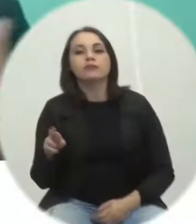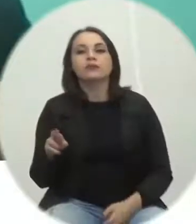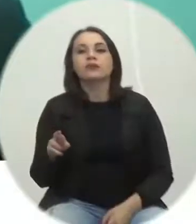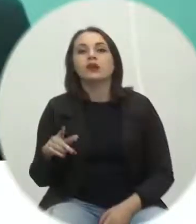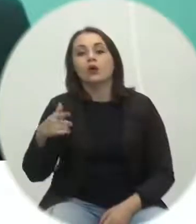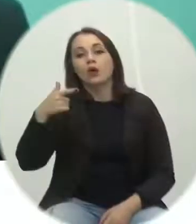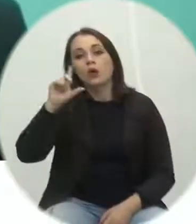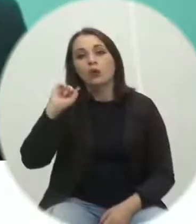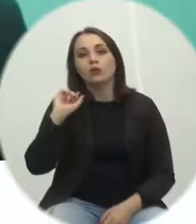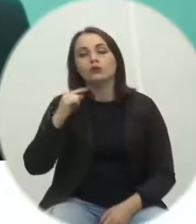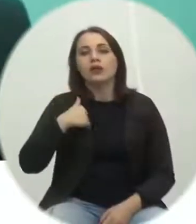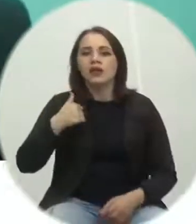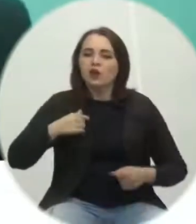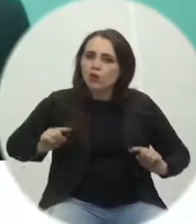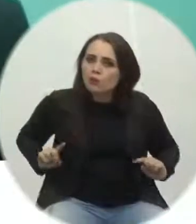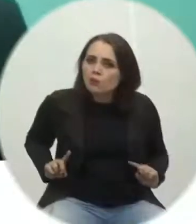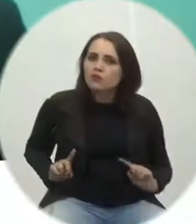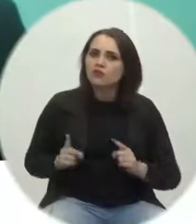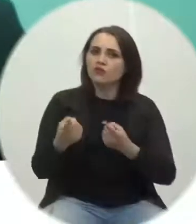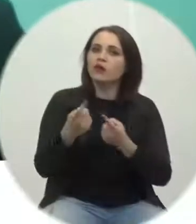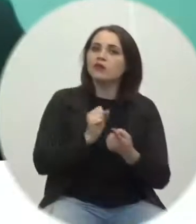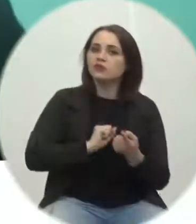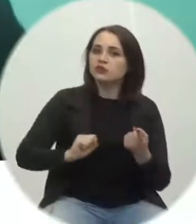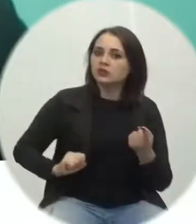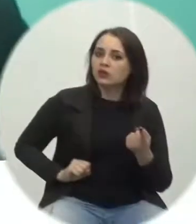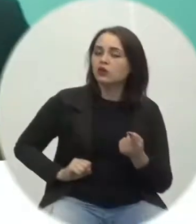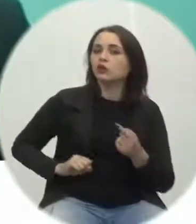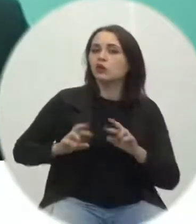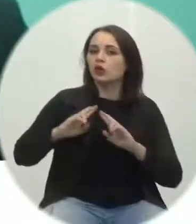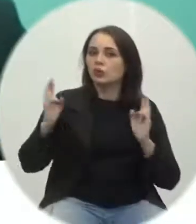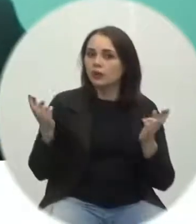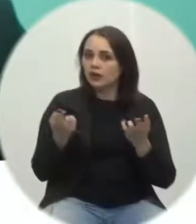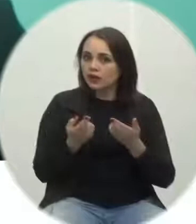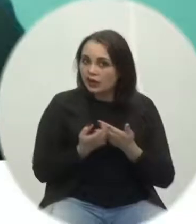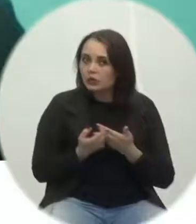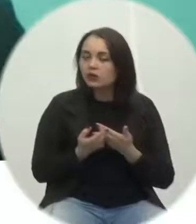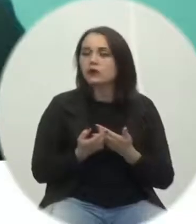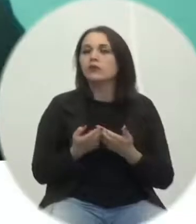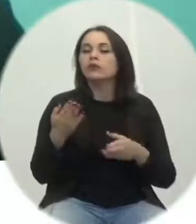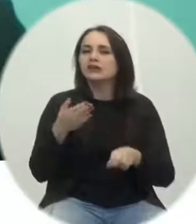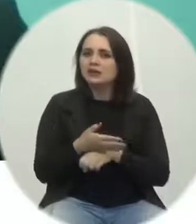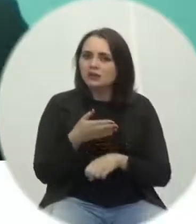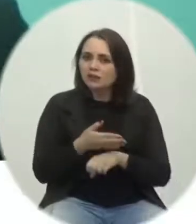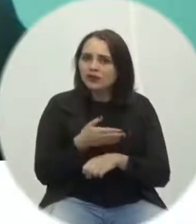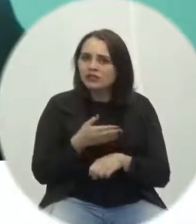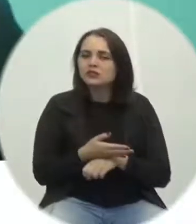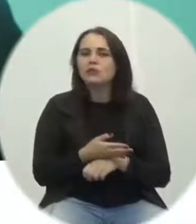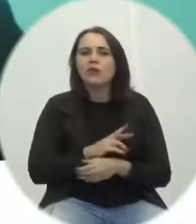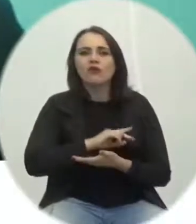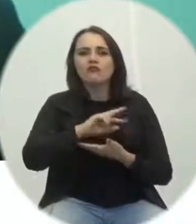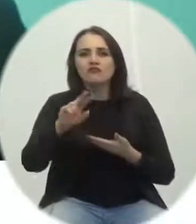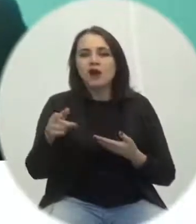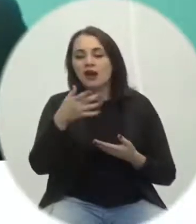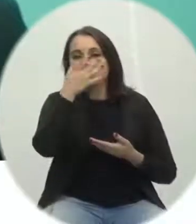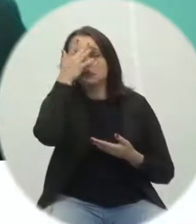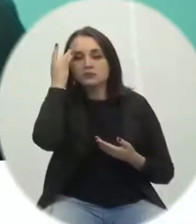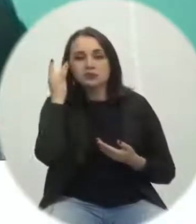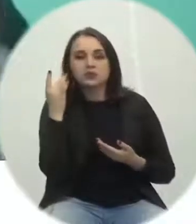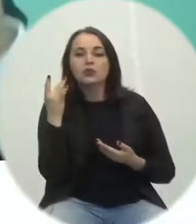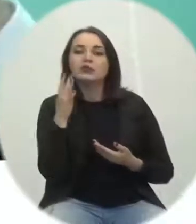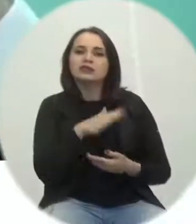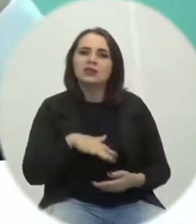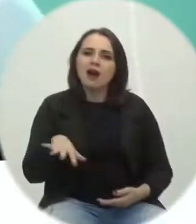eu provoquei o senador Jorginho Melo uma reunião em que participou a Jaqueline Bax do Convention Bureau o Joster Fávero da Via